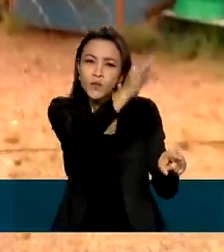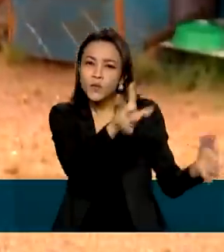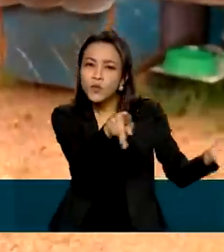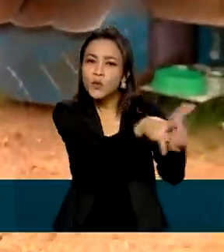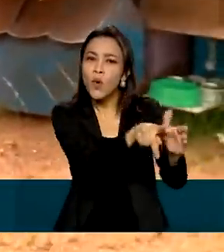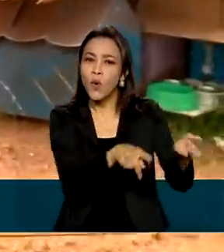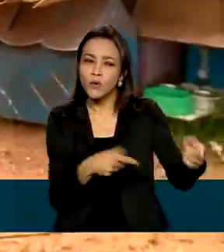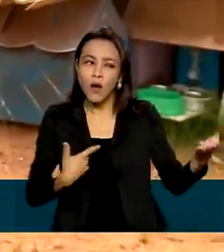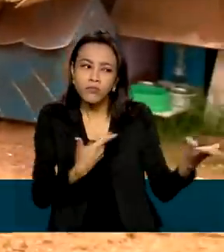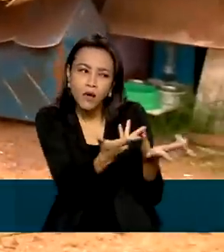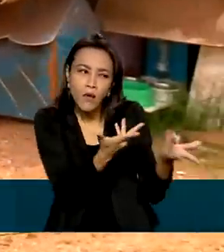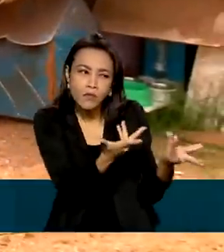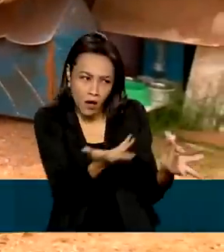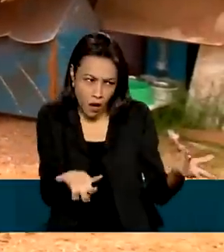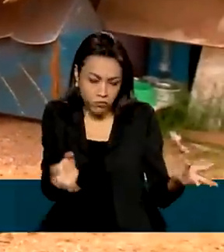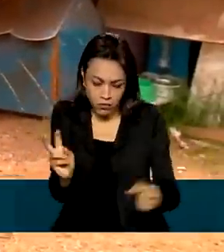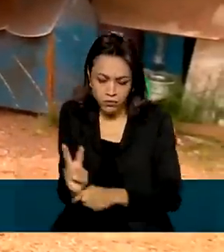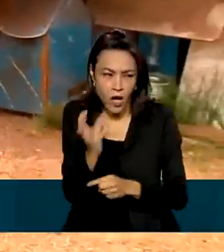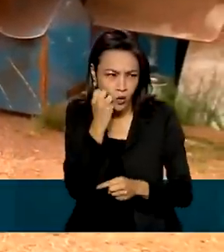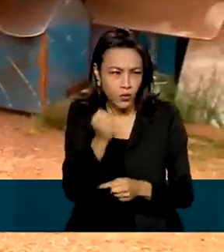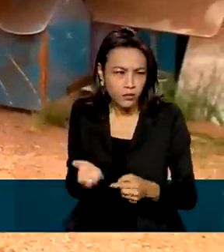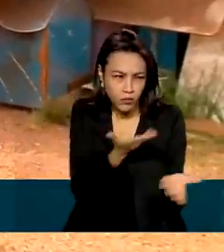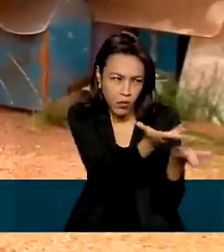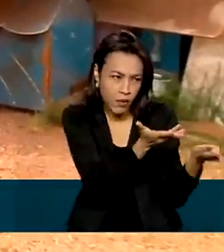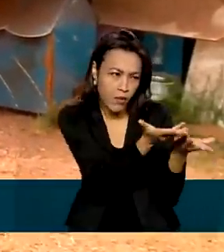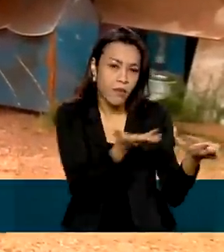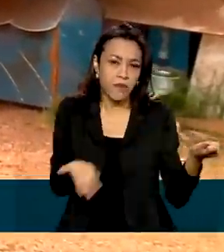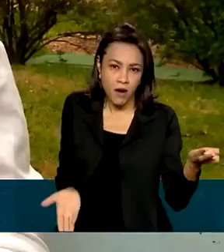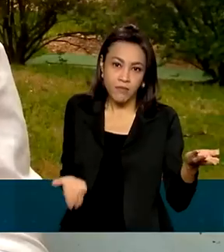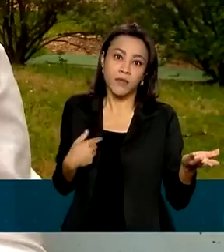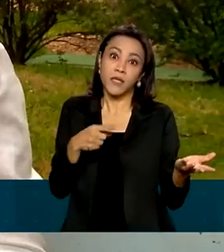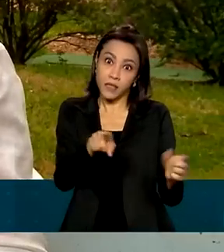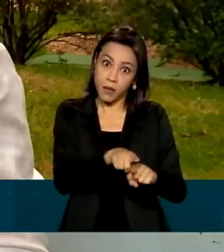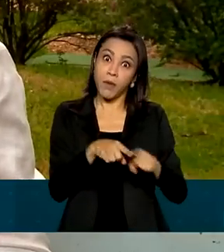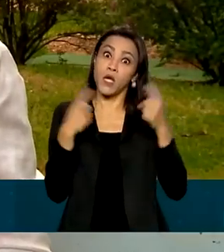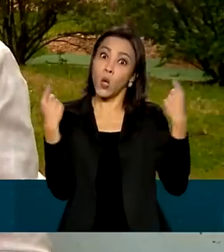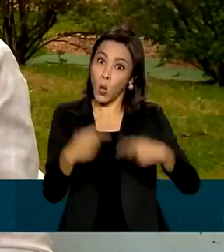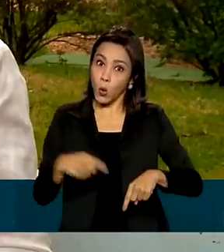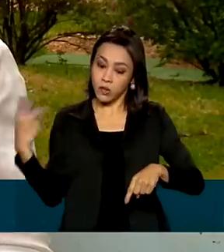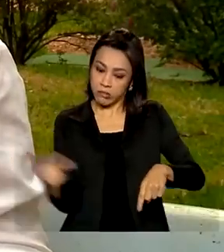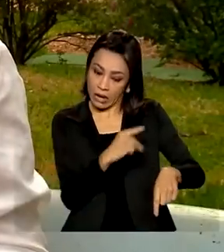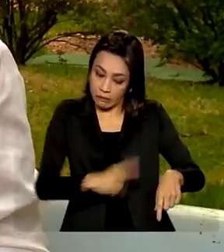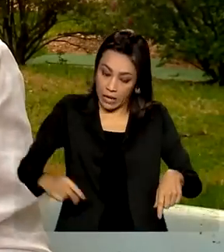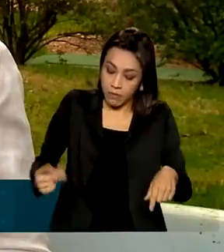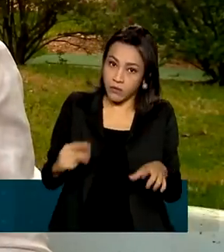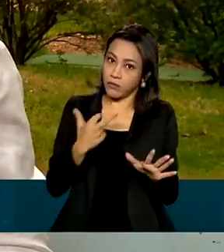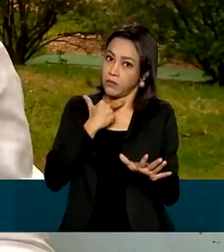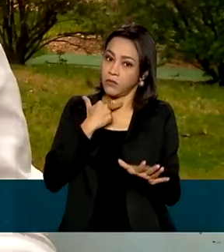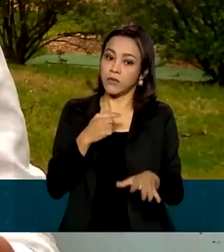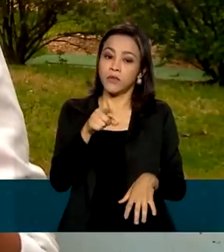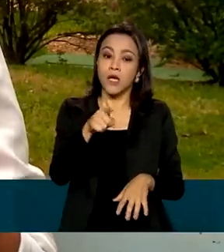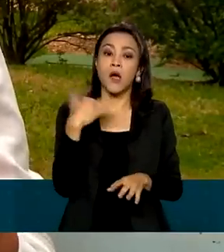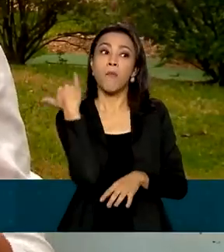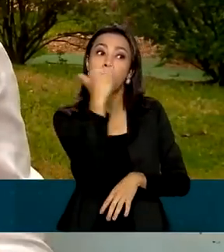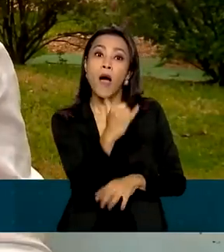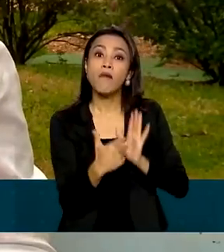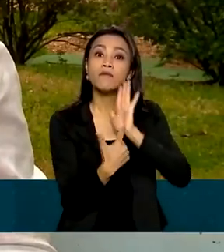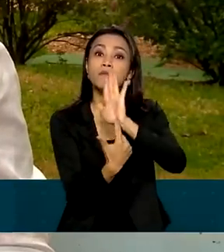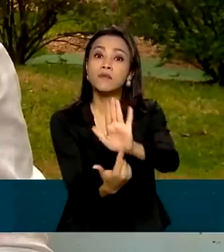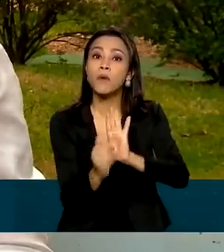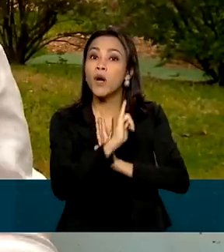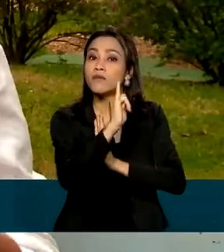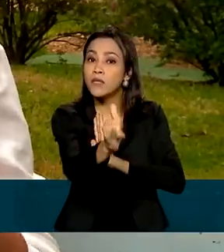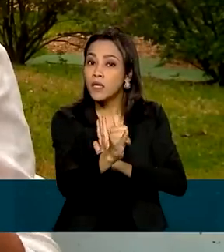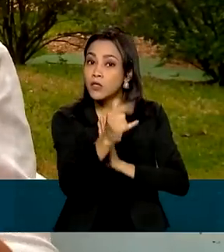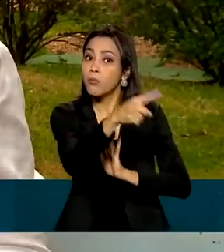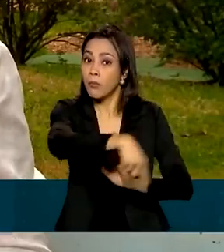alerta para combater os maus tratos aos animais. Mostrando para a sociedade que ela tem que denunciar, mostrando para a